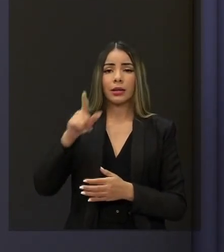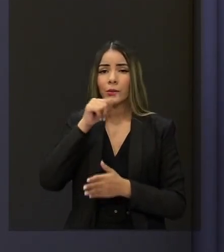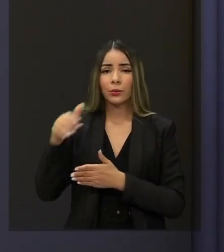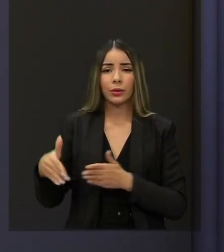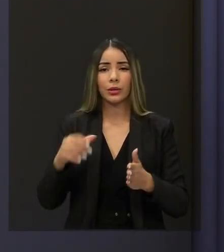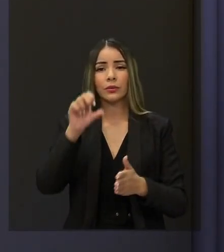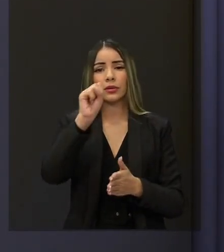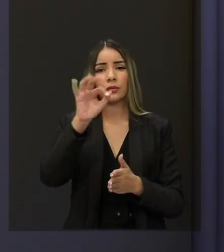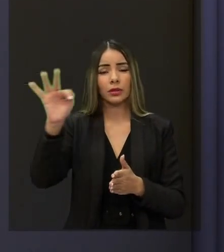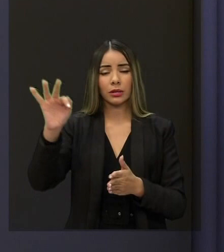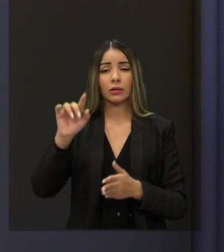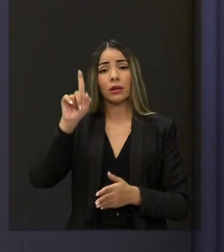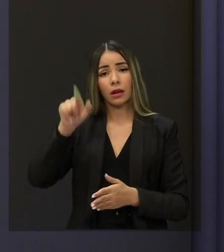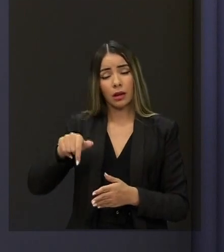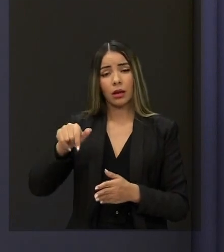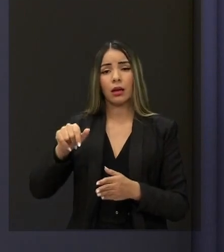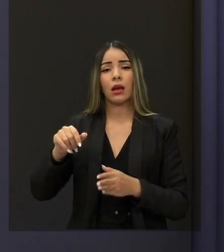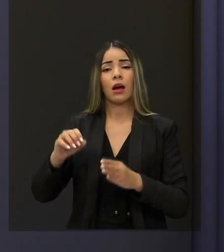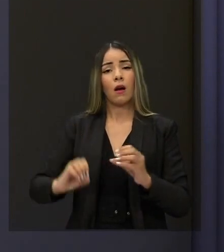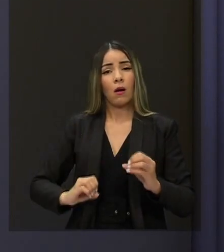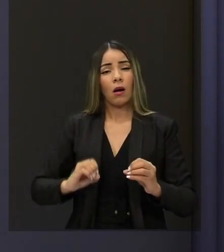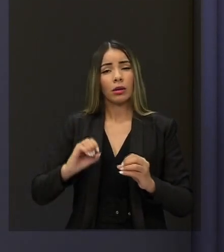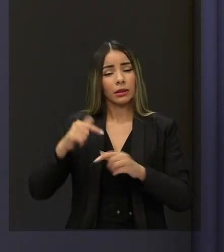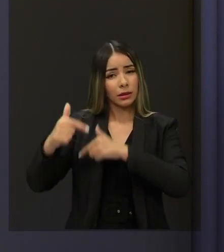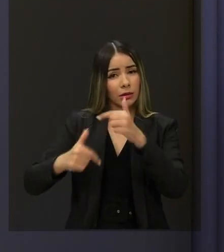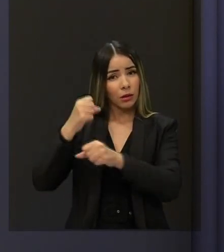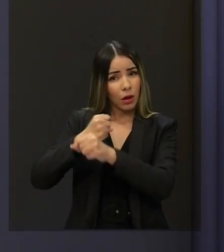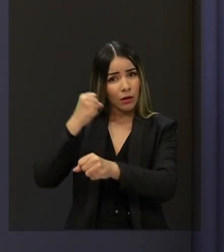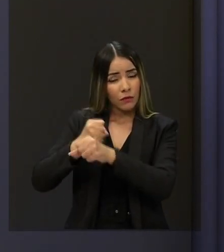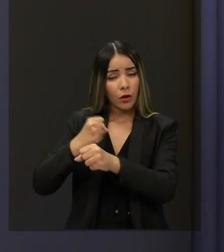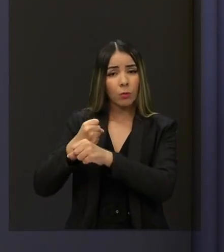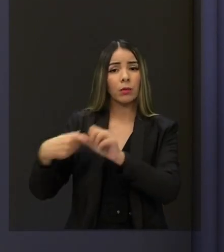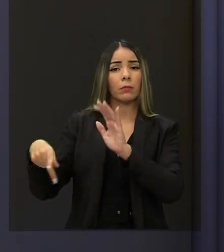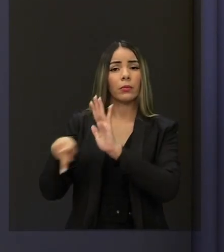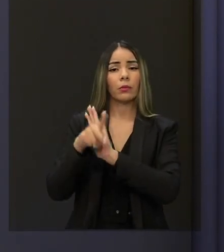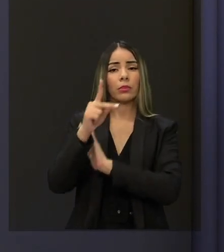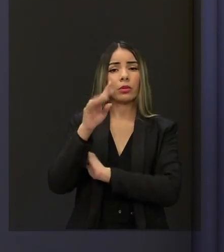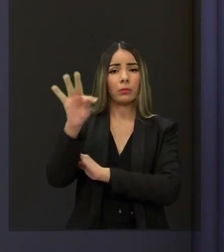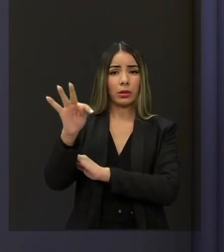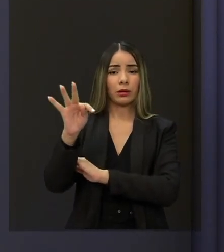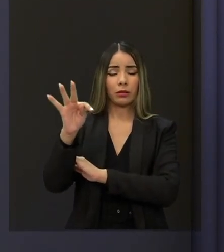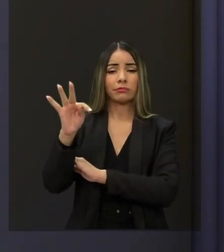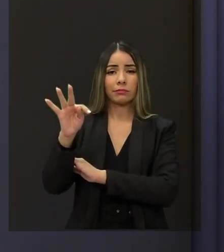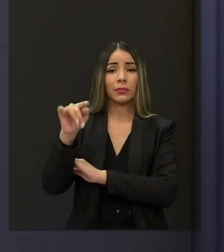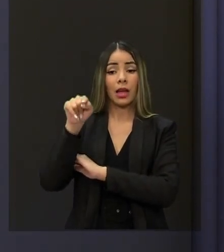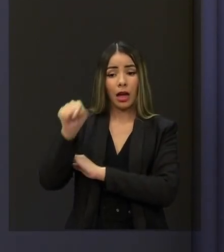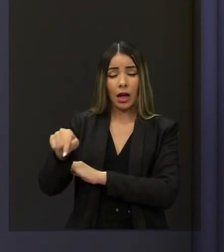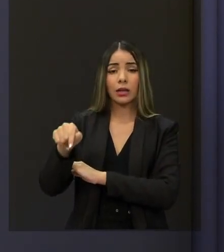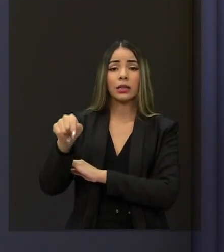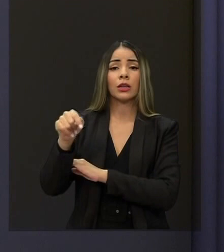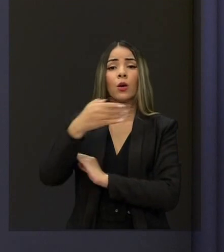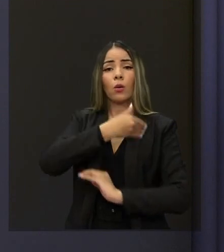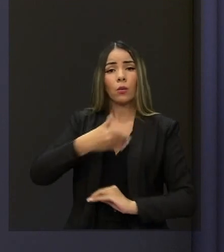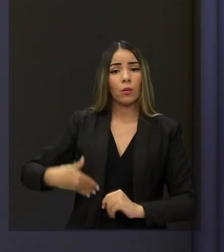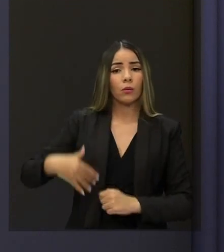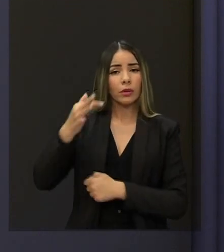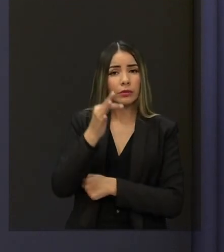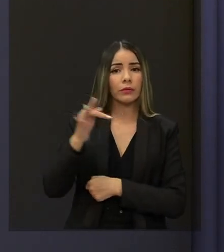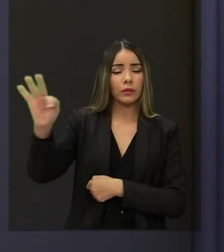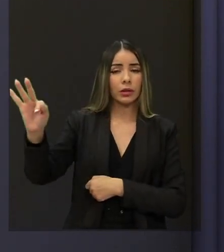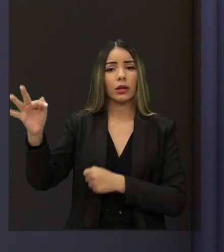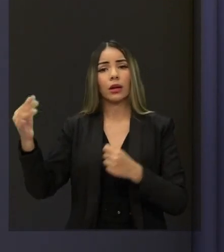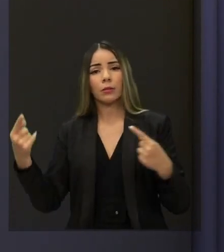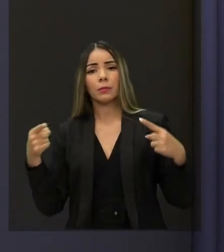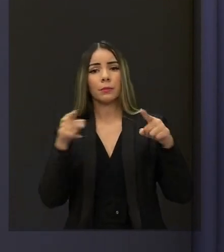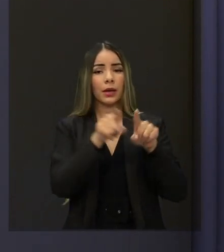97% dessa obra nos governos do PT. é essa transposição feita pelo governo federal e o convênio e